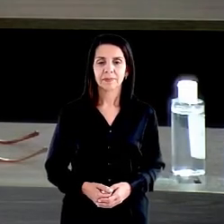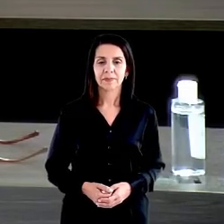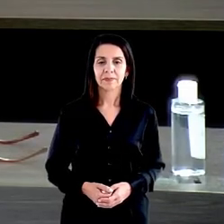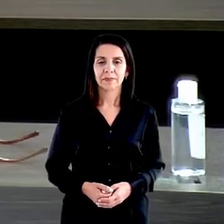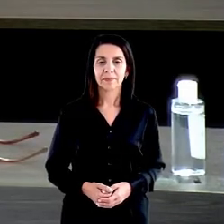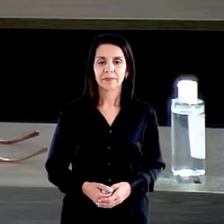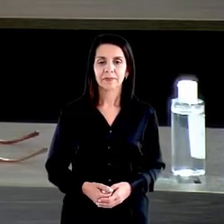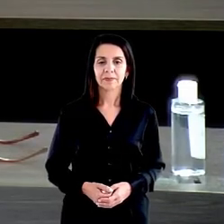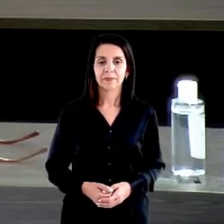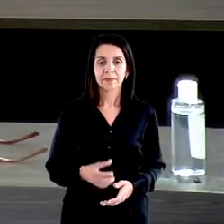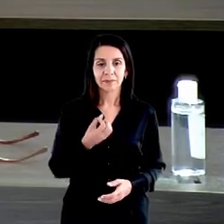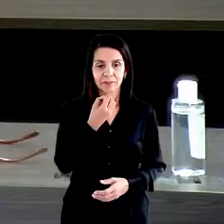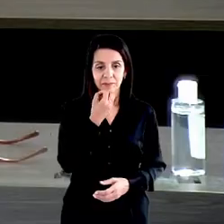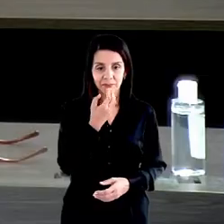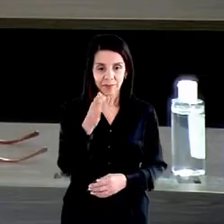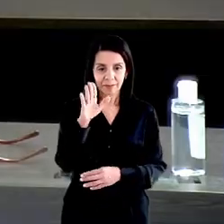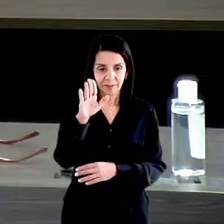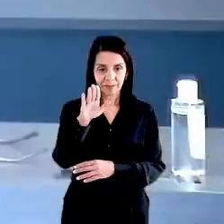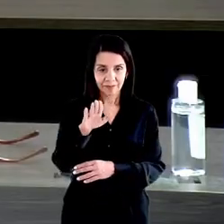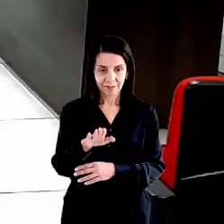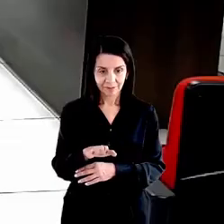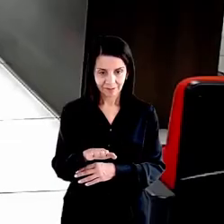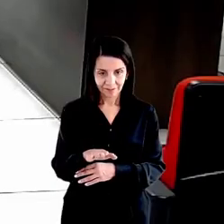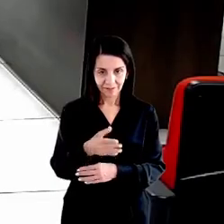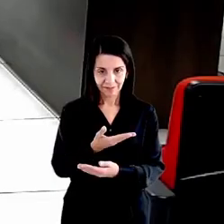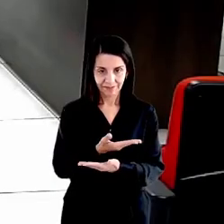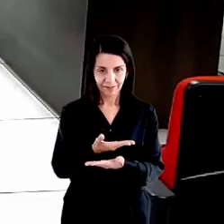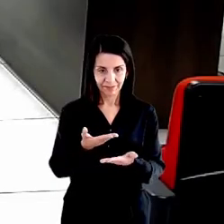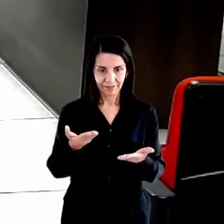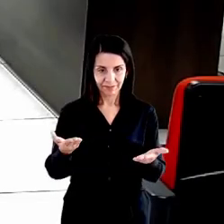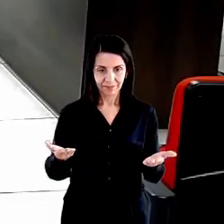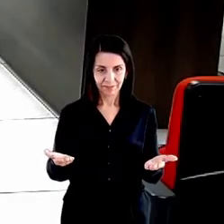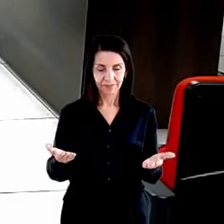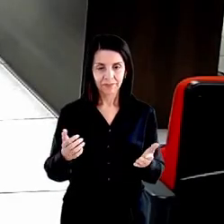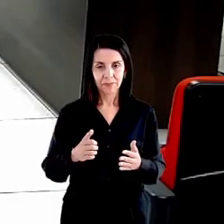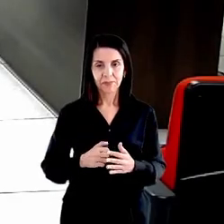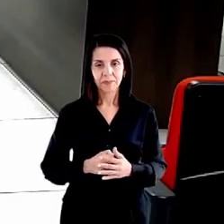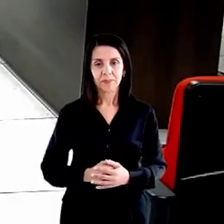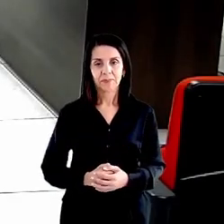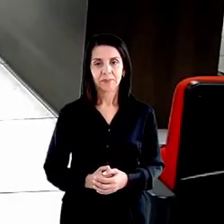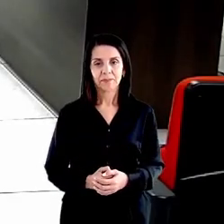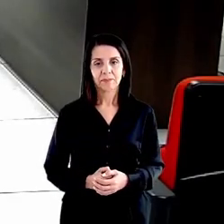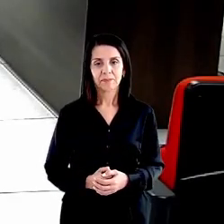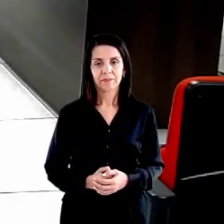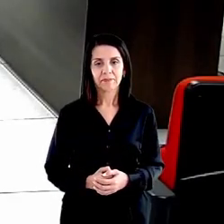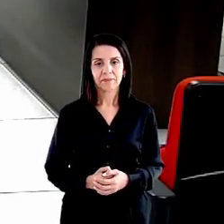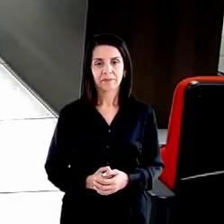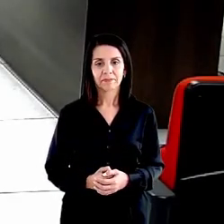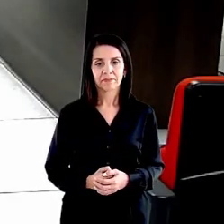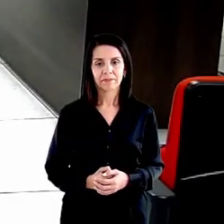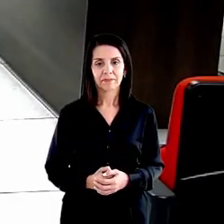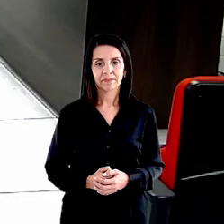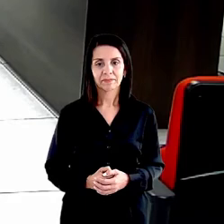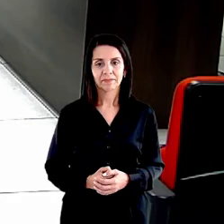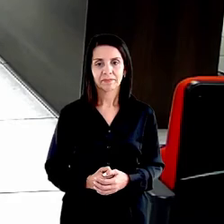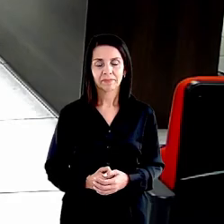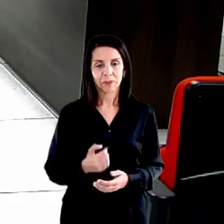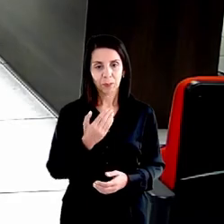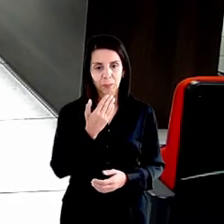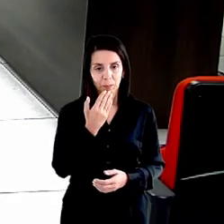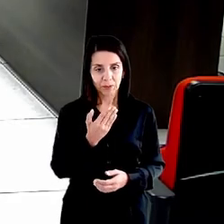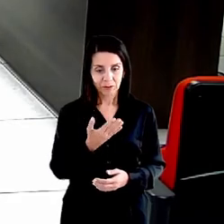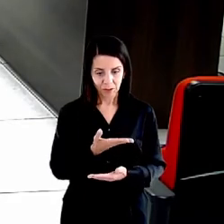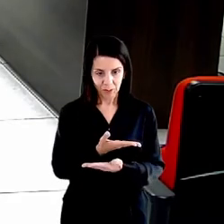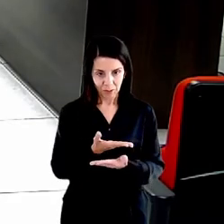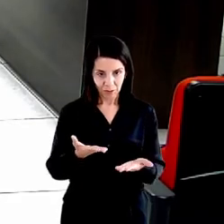Boa tarde a todos. Eu peço permissão aqui a todos os